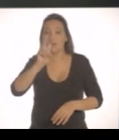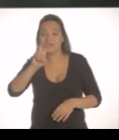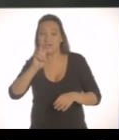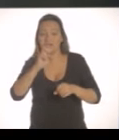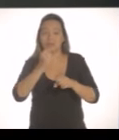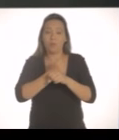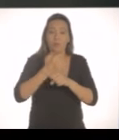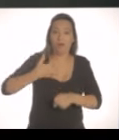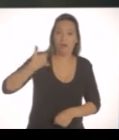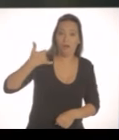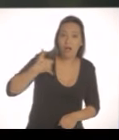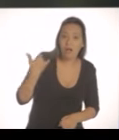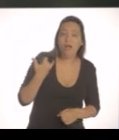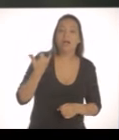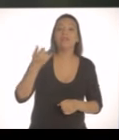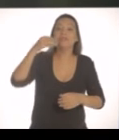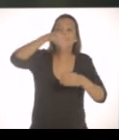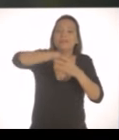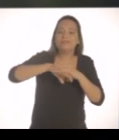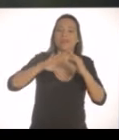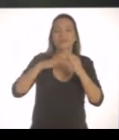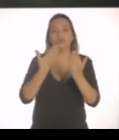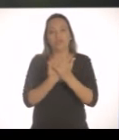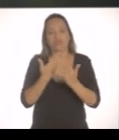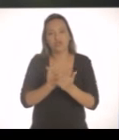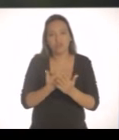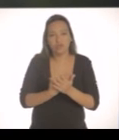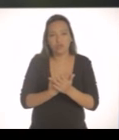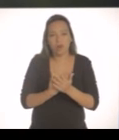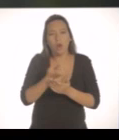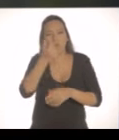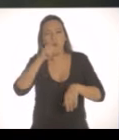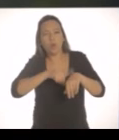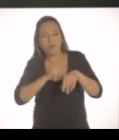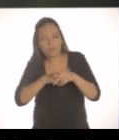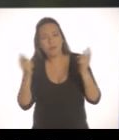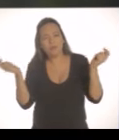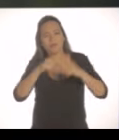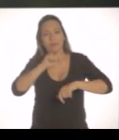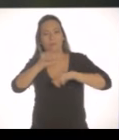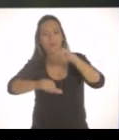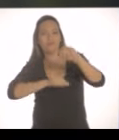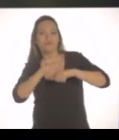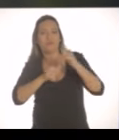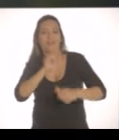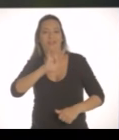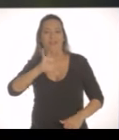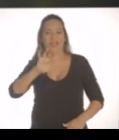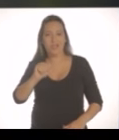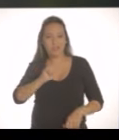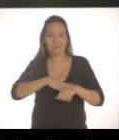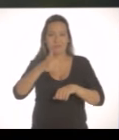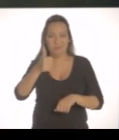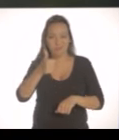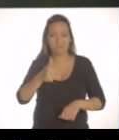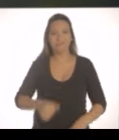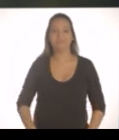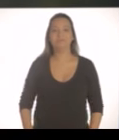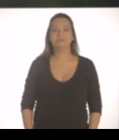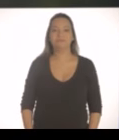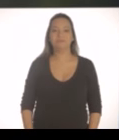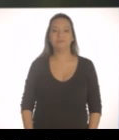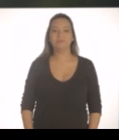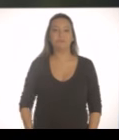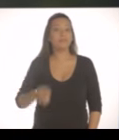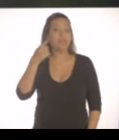crianças de 4 e 5 anos estejam na escola. Com trabalho e compromisso é possível, em pouco tempo, fazer com que a cidade do Rio